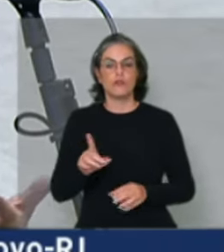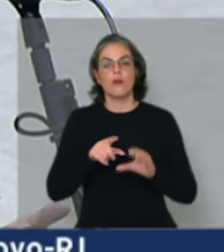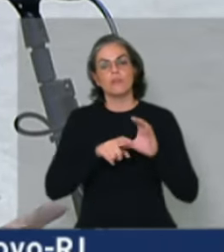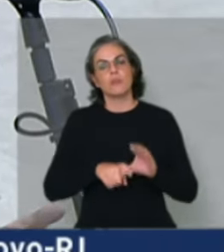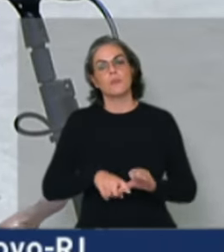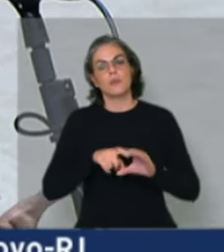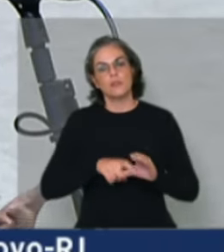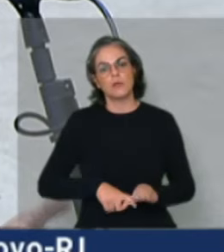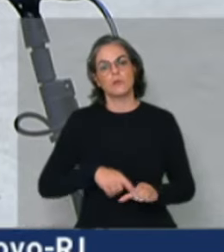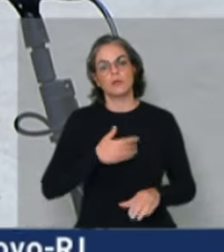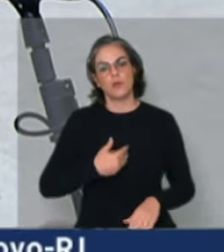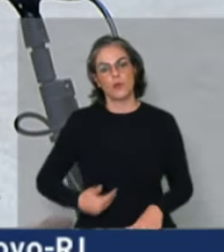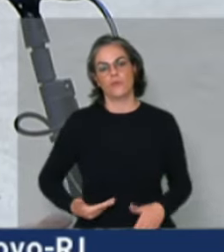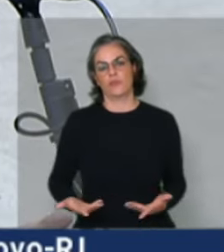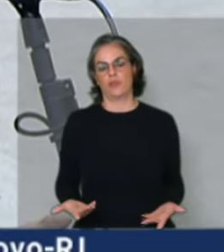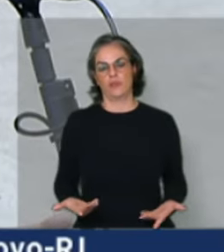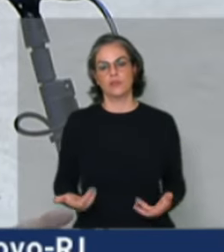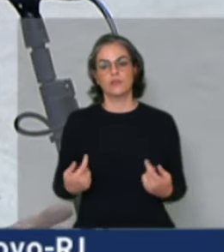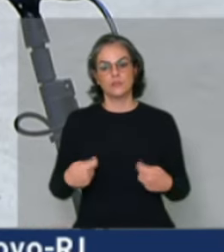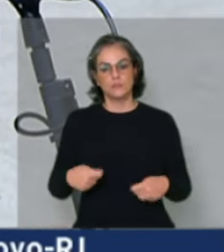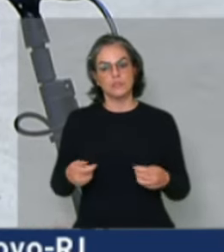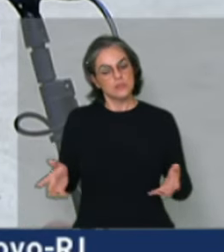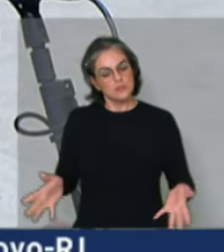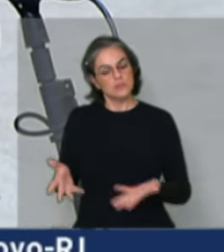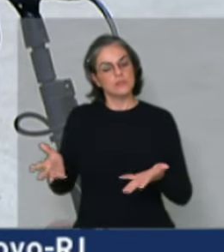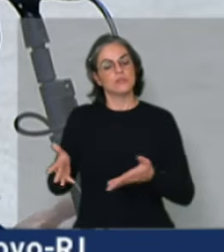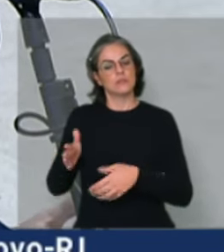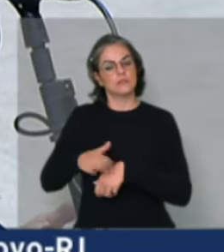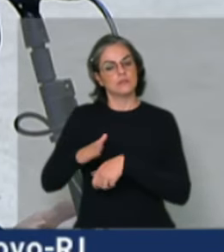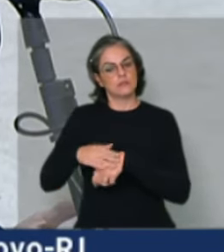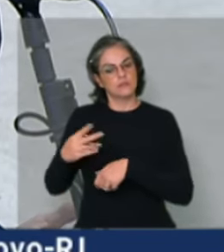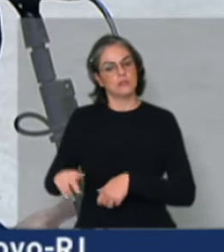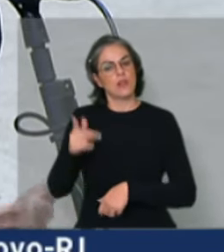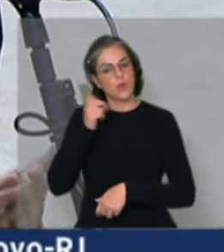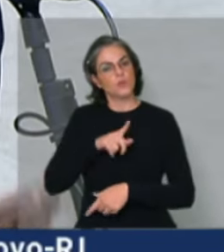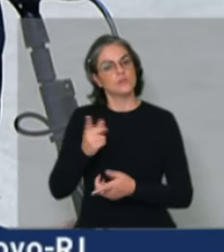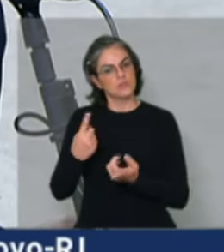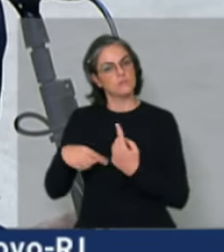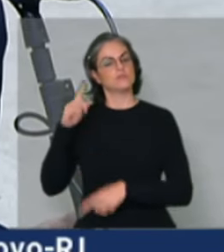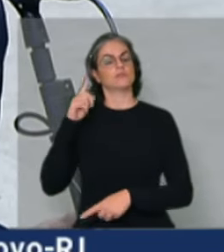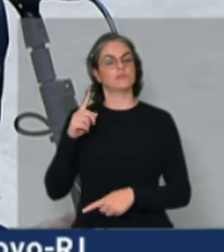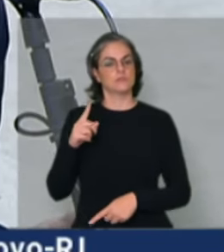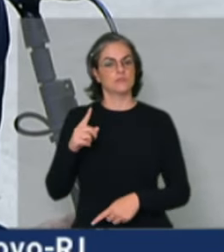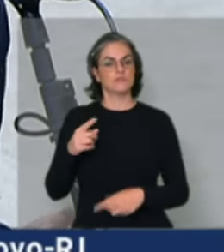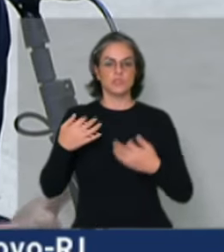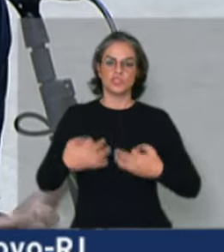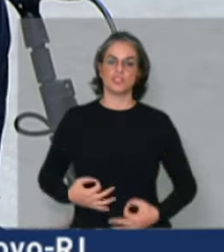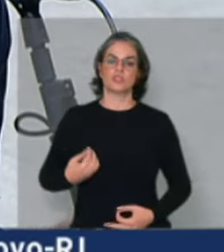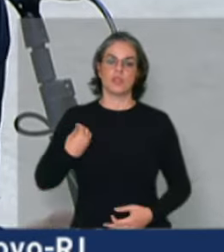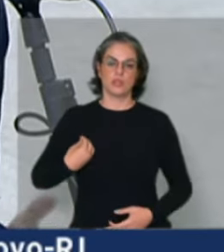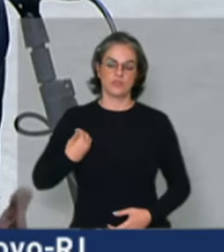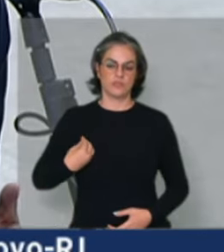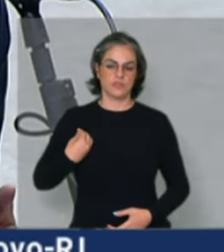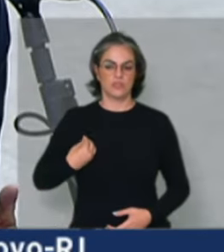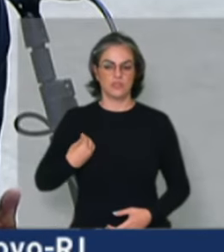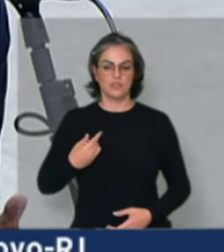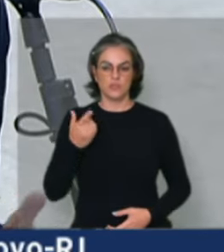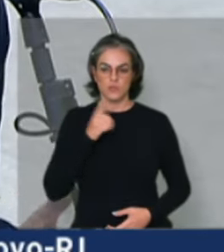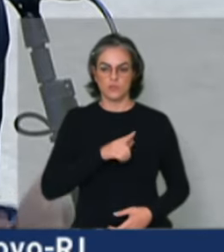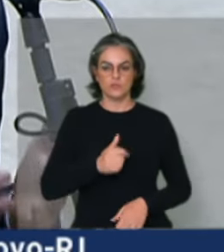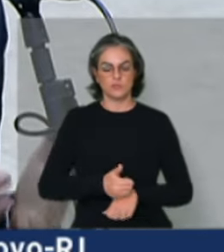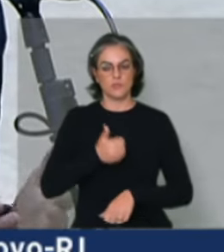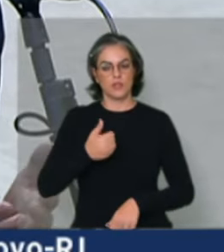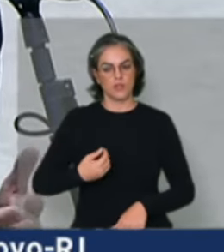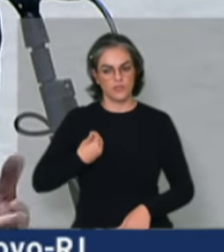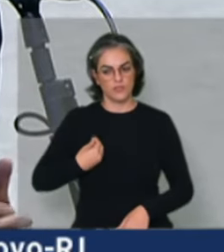estado e de subsídios, a gente tem que fazer com que elas sejam autossustentáveis o máximo possível para dar dignidade para essas pessoas e que elas tenham a melhor vida possível.